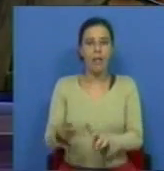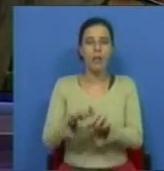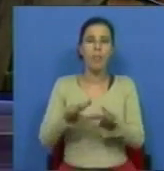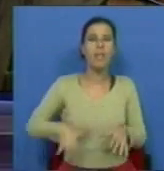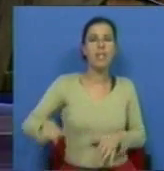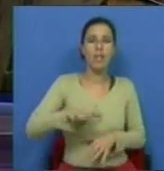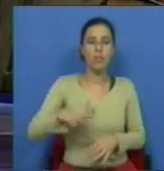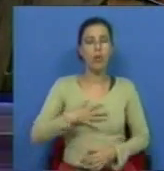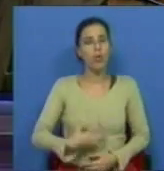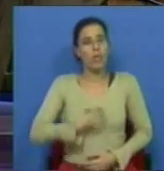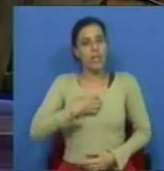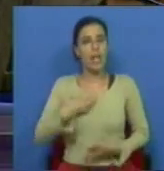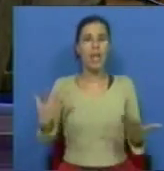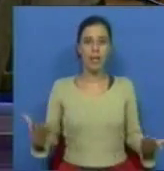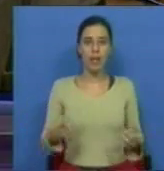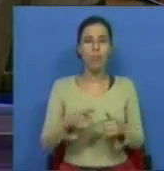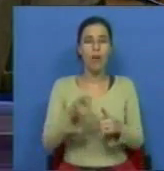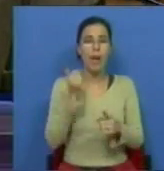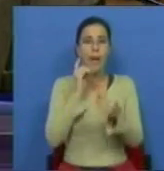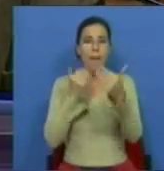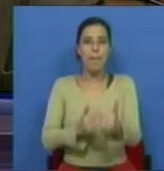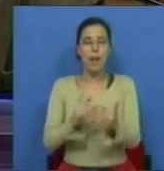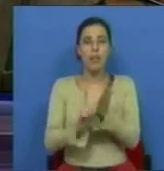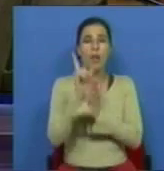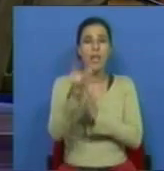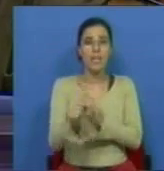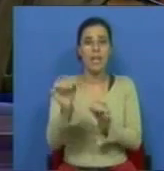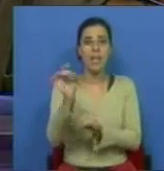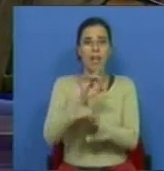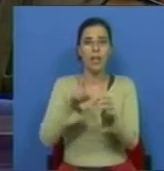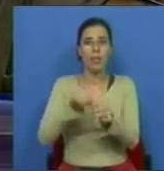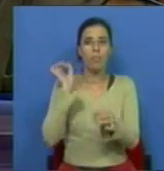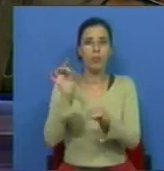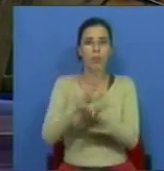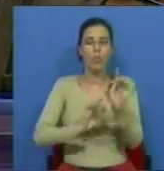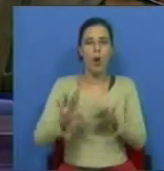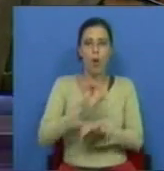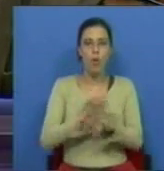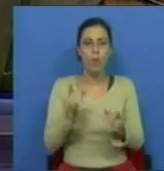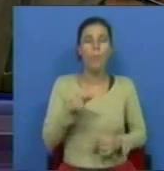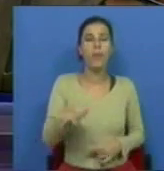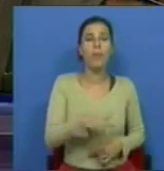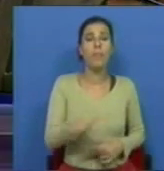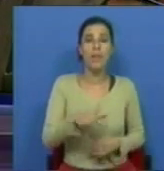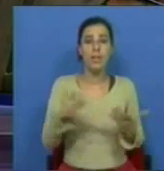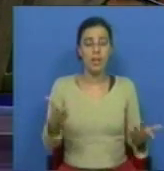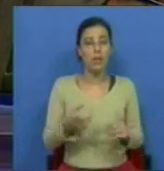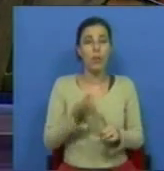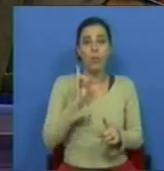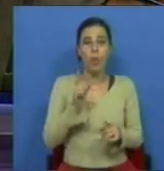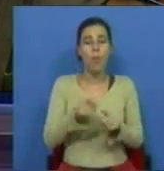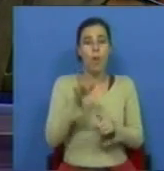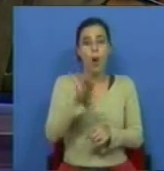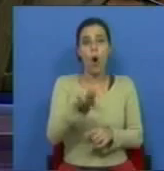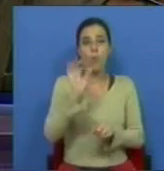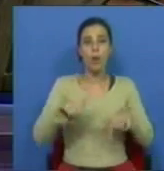para a situação com que nos confrontamos é a prazo a saída do euro. Uma situação que não deixará de